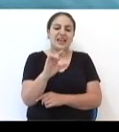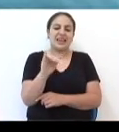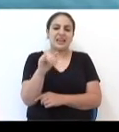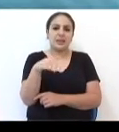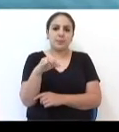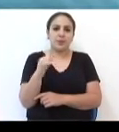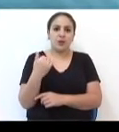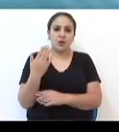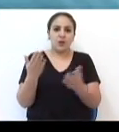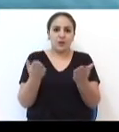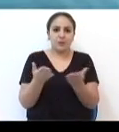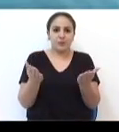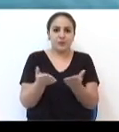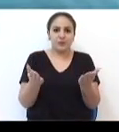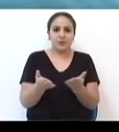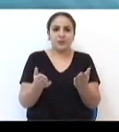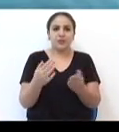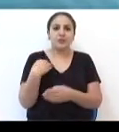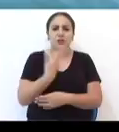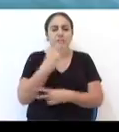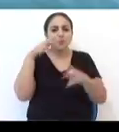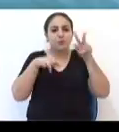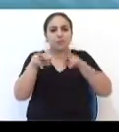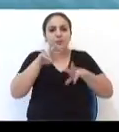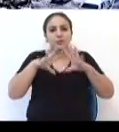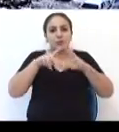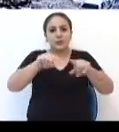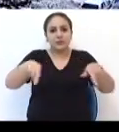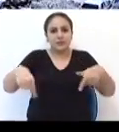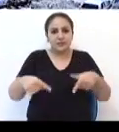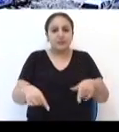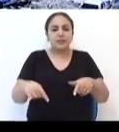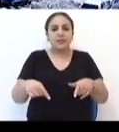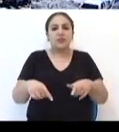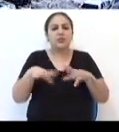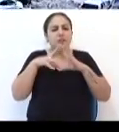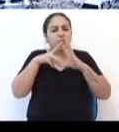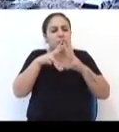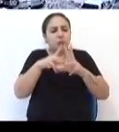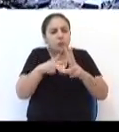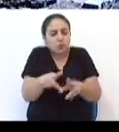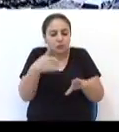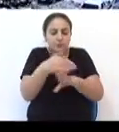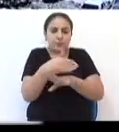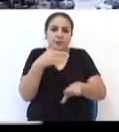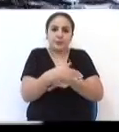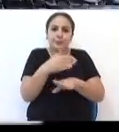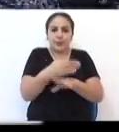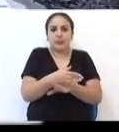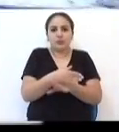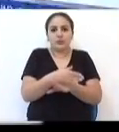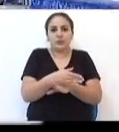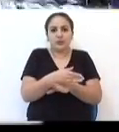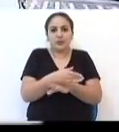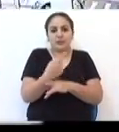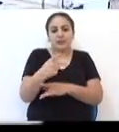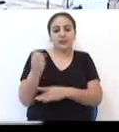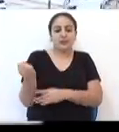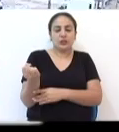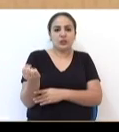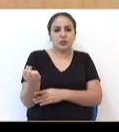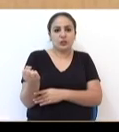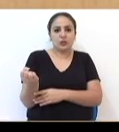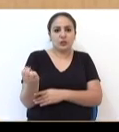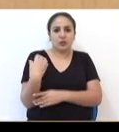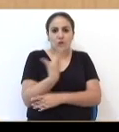nós temos uma visualização de toda a sala por parte de todos os integrantes desse nosso